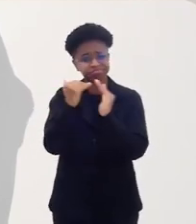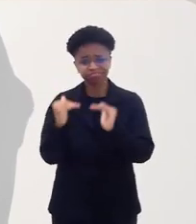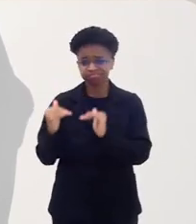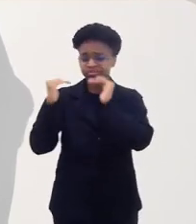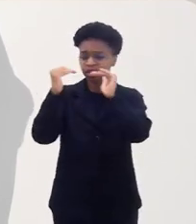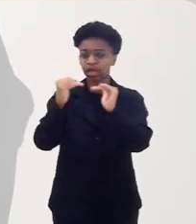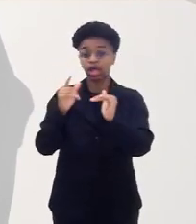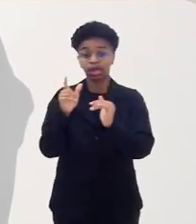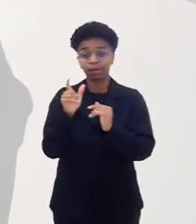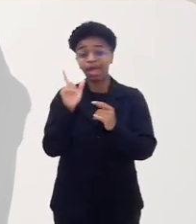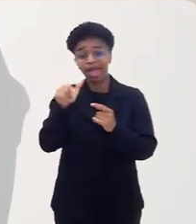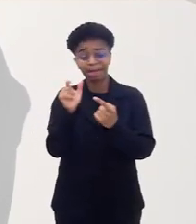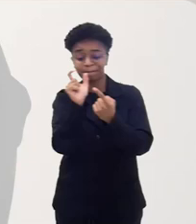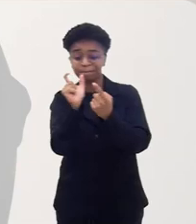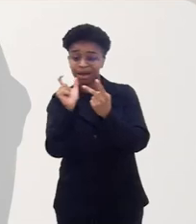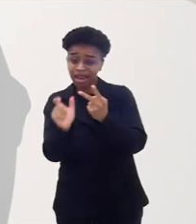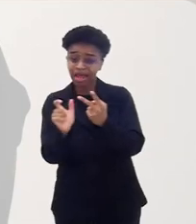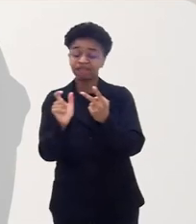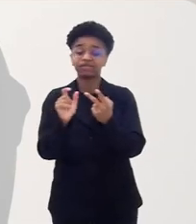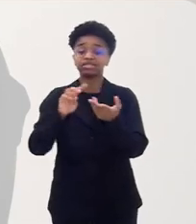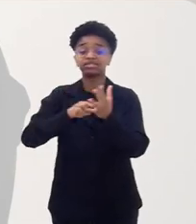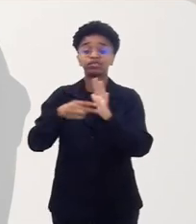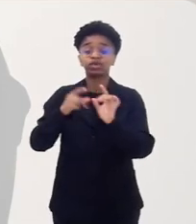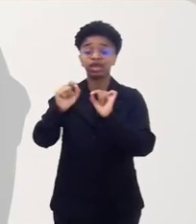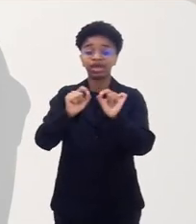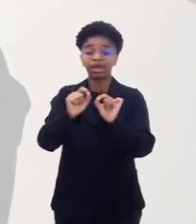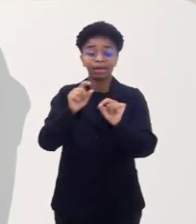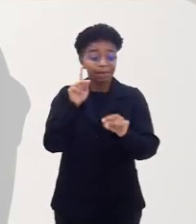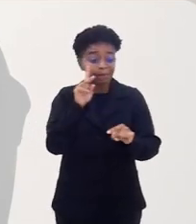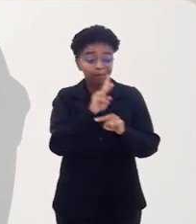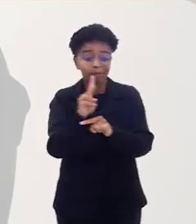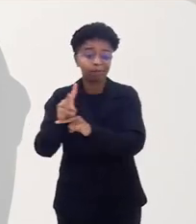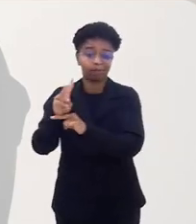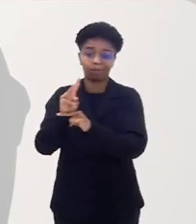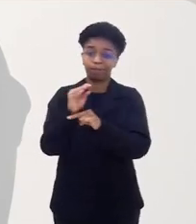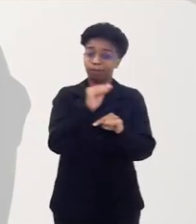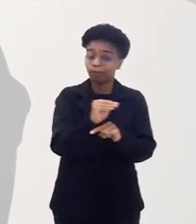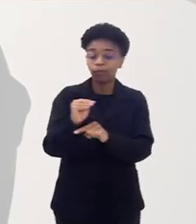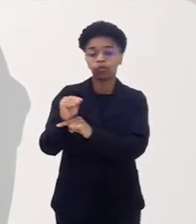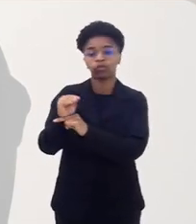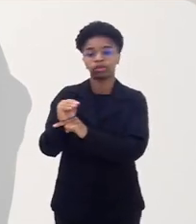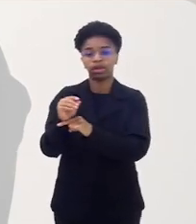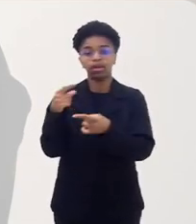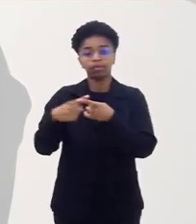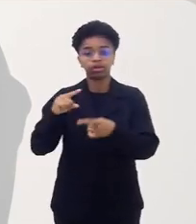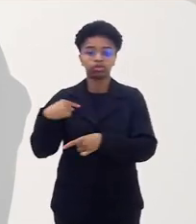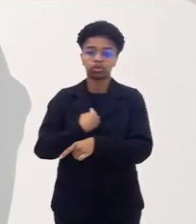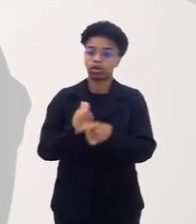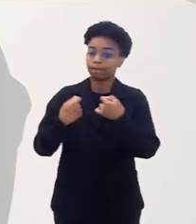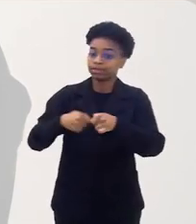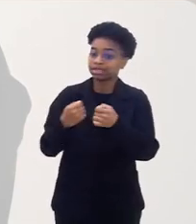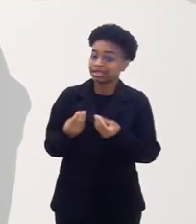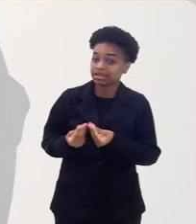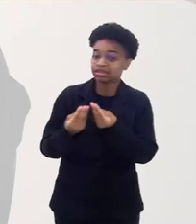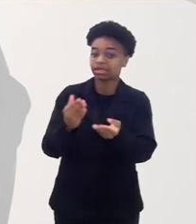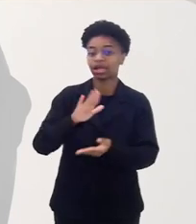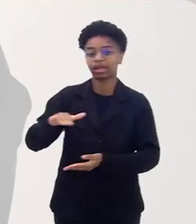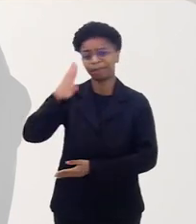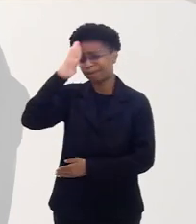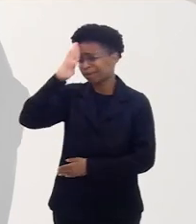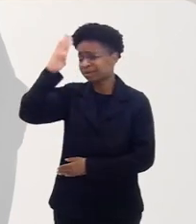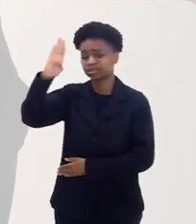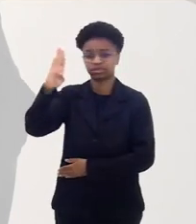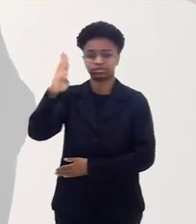palavrinhas que se traduzem em si próprias, ou seja, nós devemos dar à criança prioridade